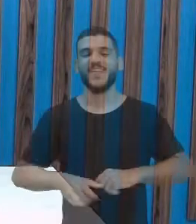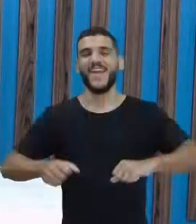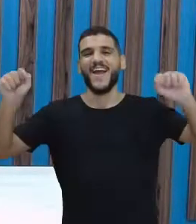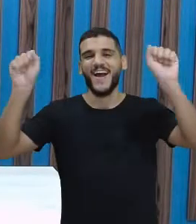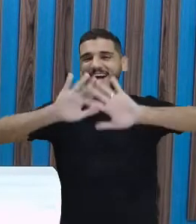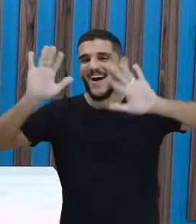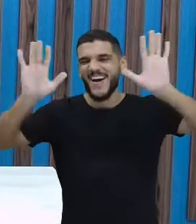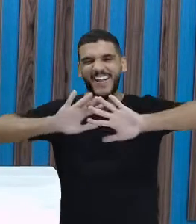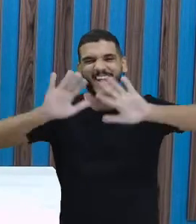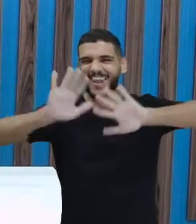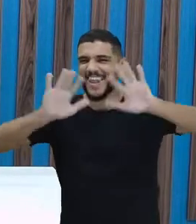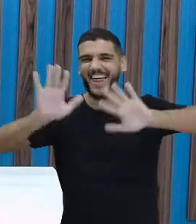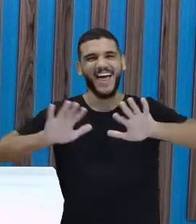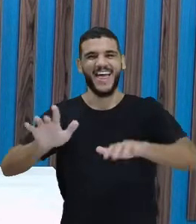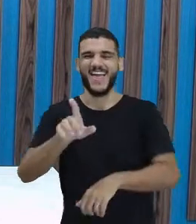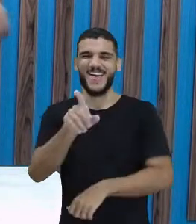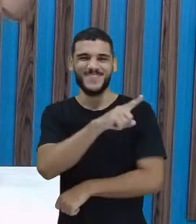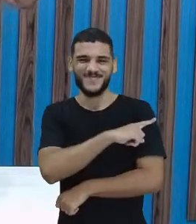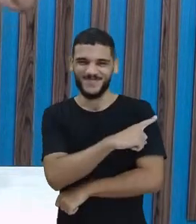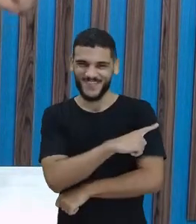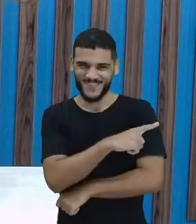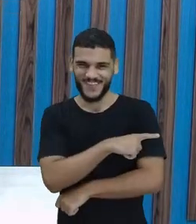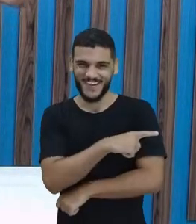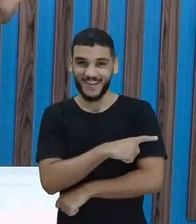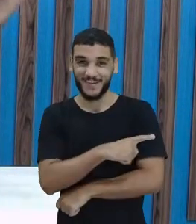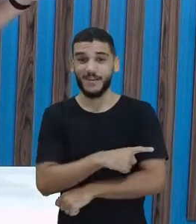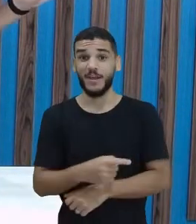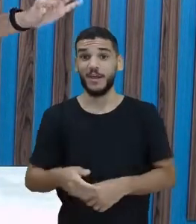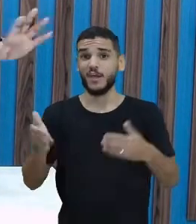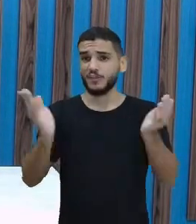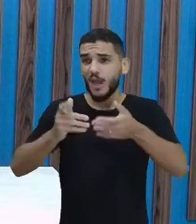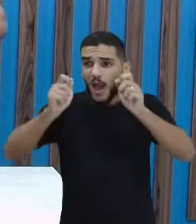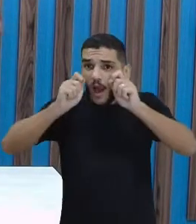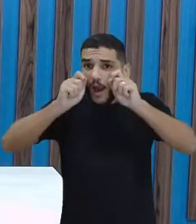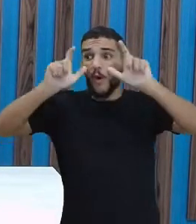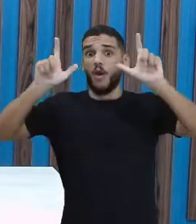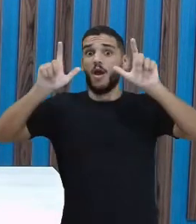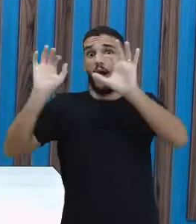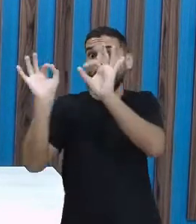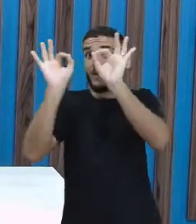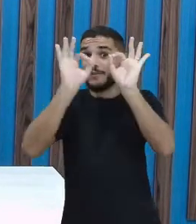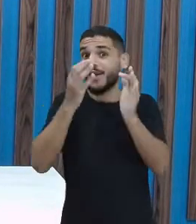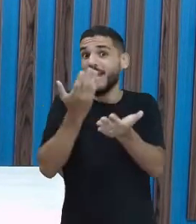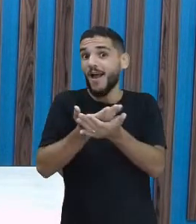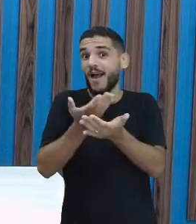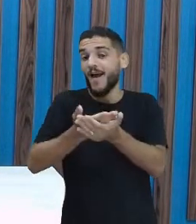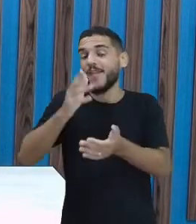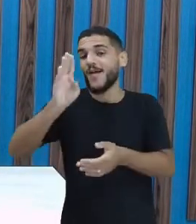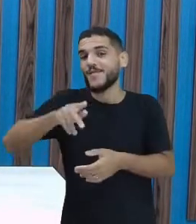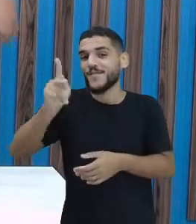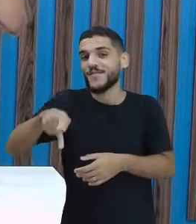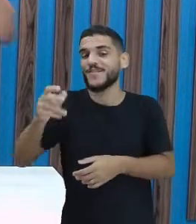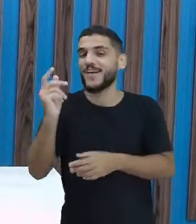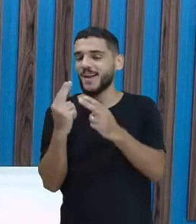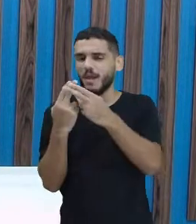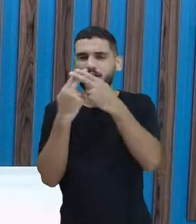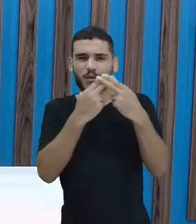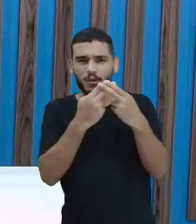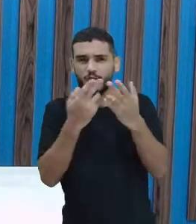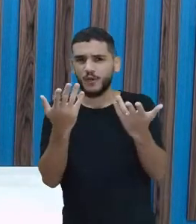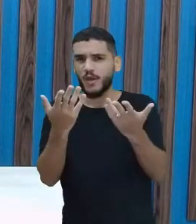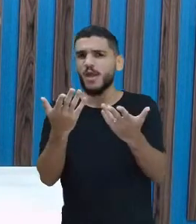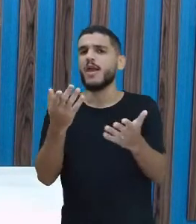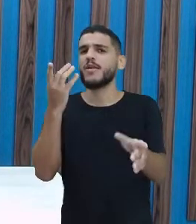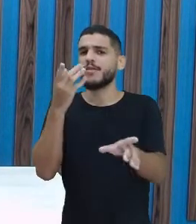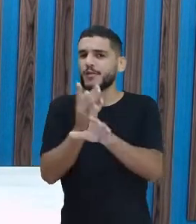Olá, turminha do primeiro ano! Já despertou? Já assistiram a aula da professora Iris? Já descobriram os